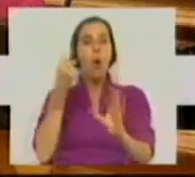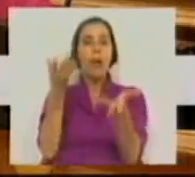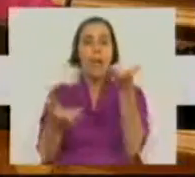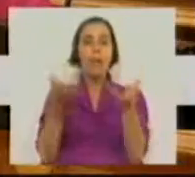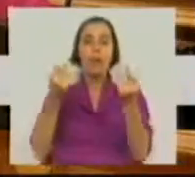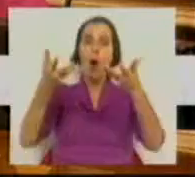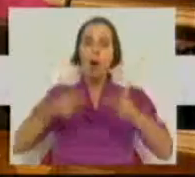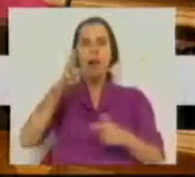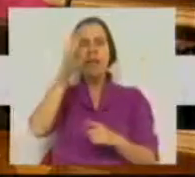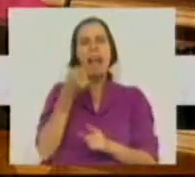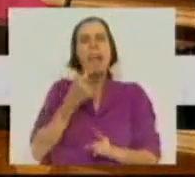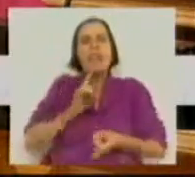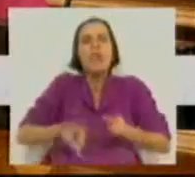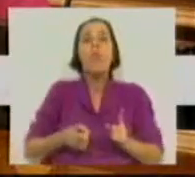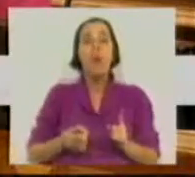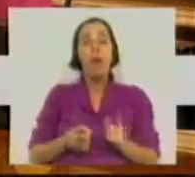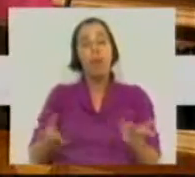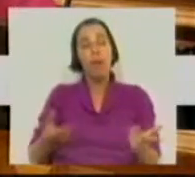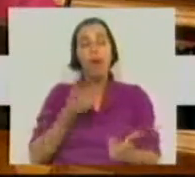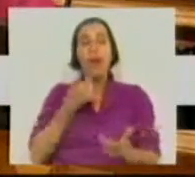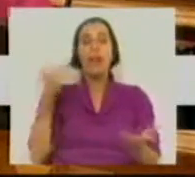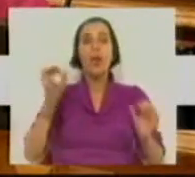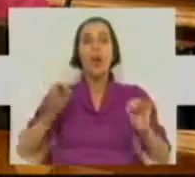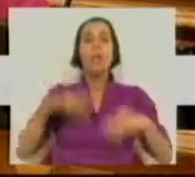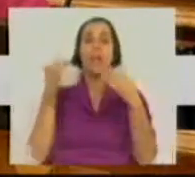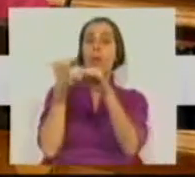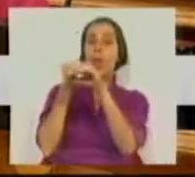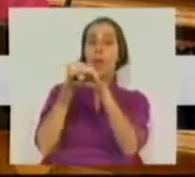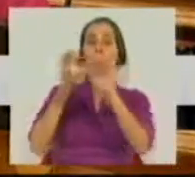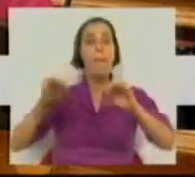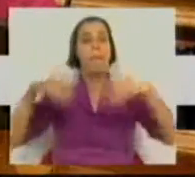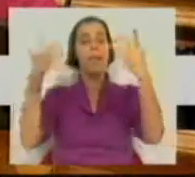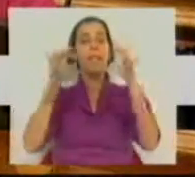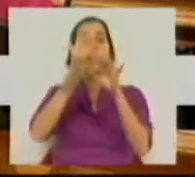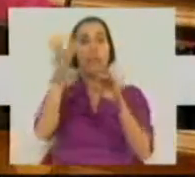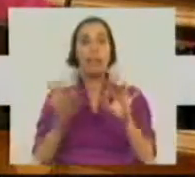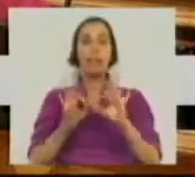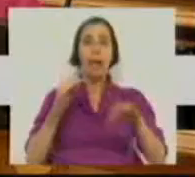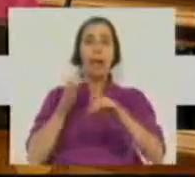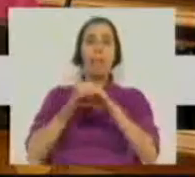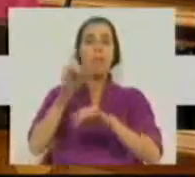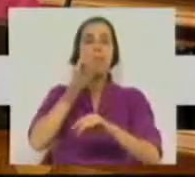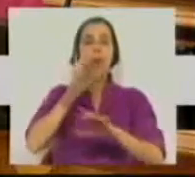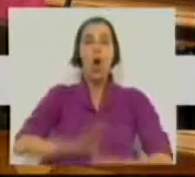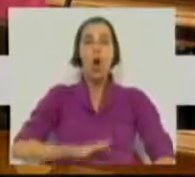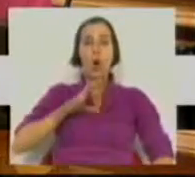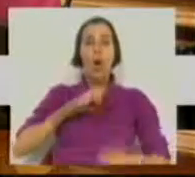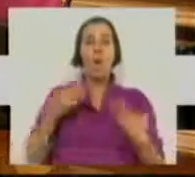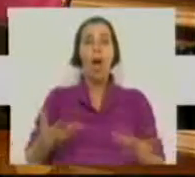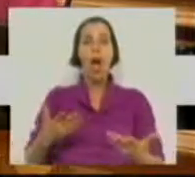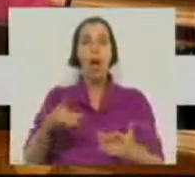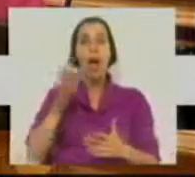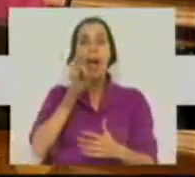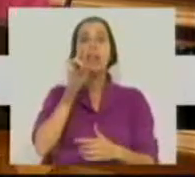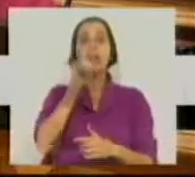orçamental. Senhora ministra, sabe o que é que isso significa? Significa que o princípio da igualdade, o princípio da proporcionalidade e o princípio da proteção da confiança que agora têm